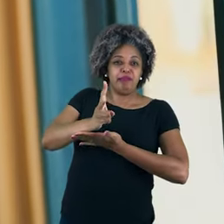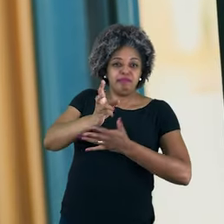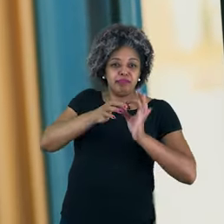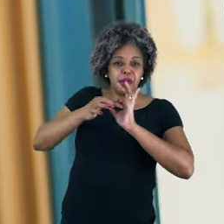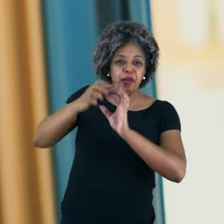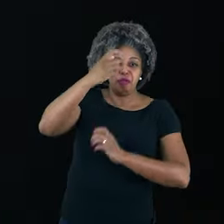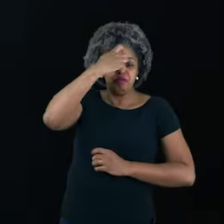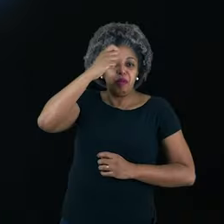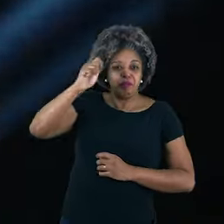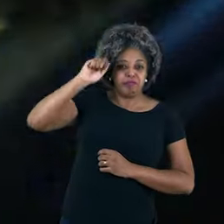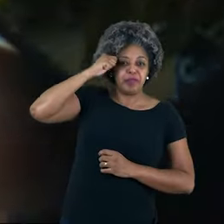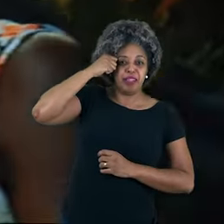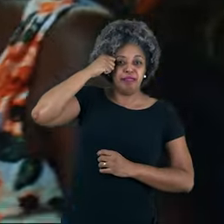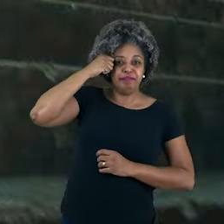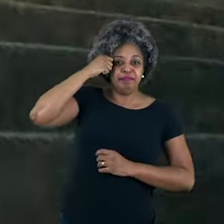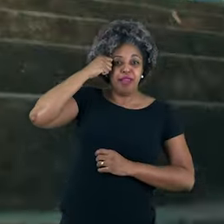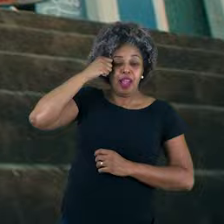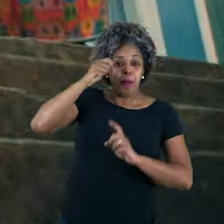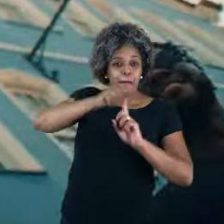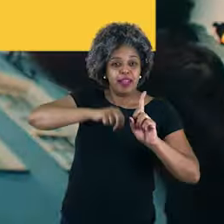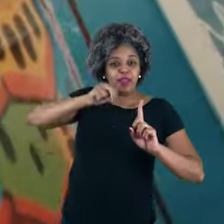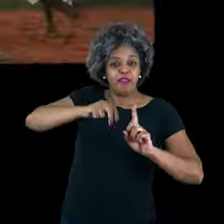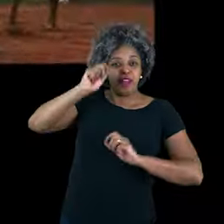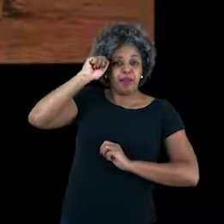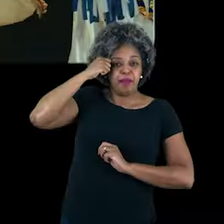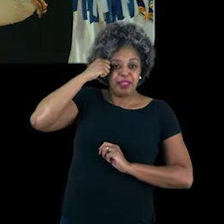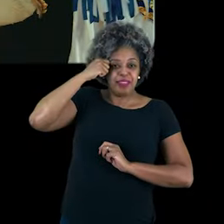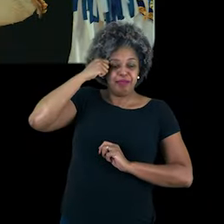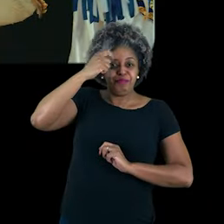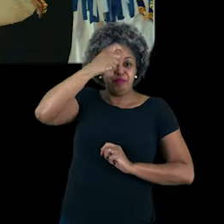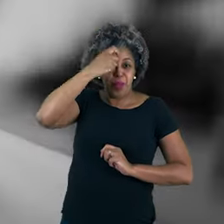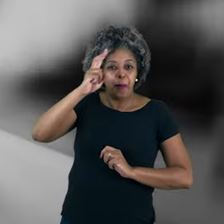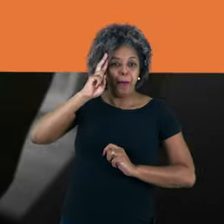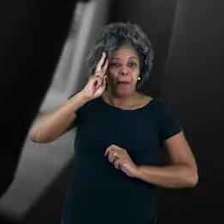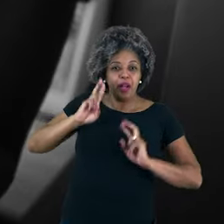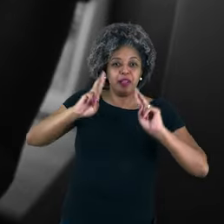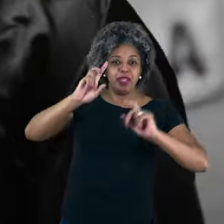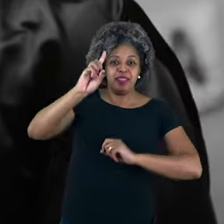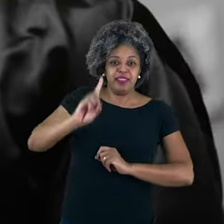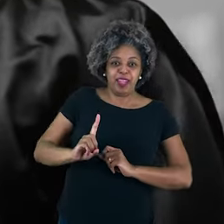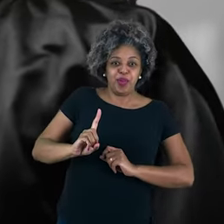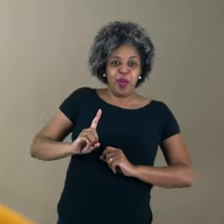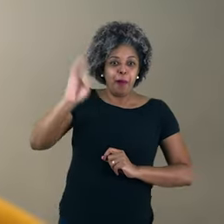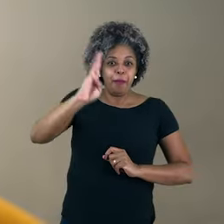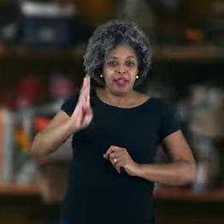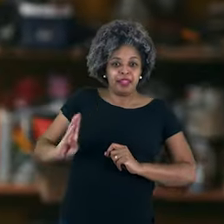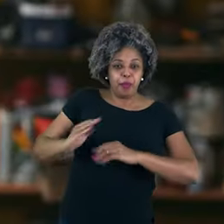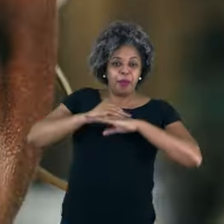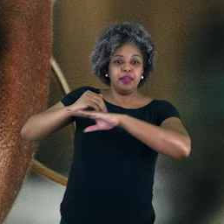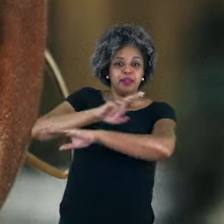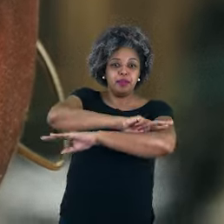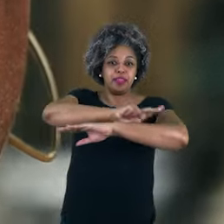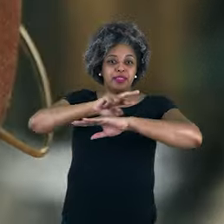com a nossa consciência negra. Novembro, mês da consciência negra. Memória, respeito e direitos. Brasil